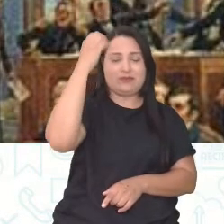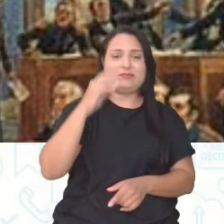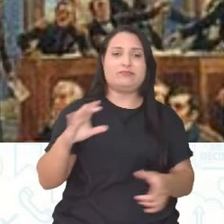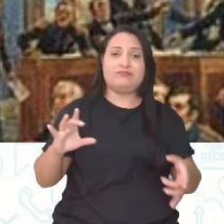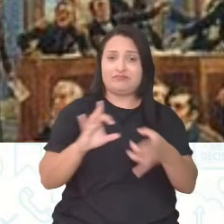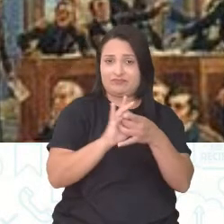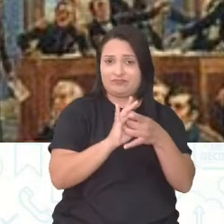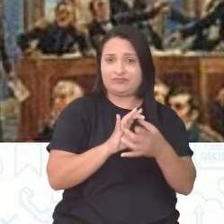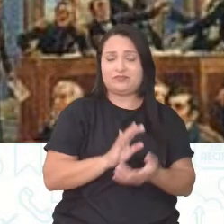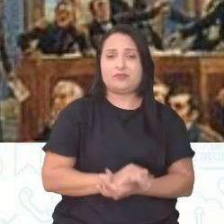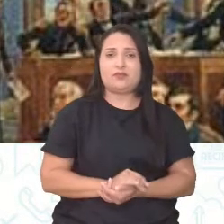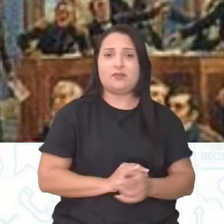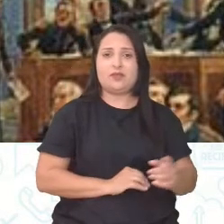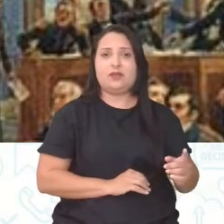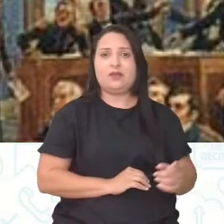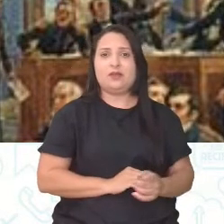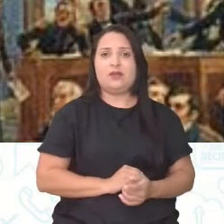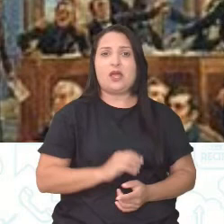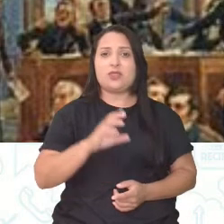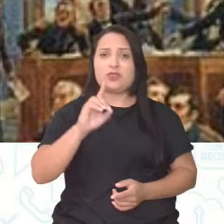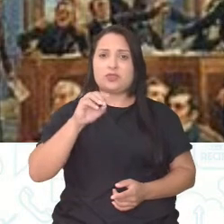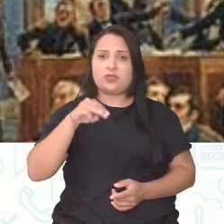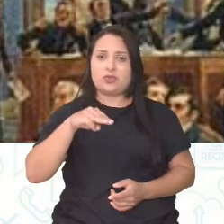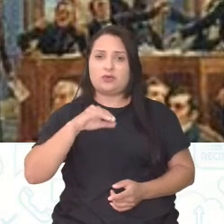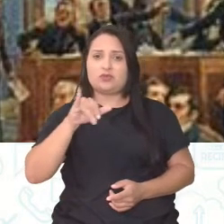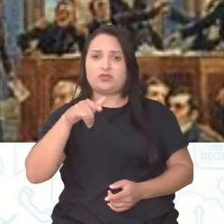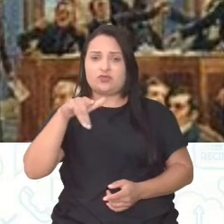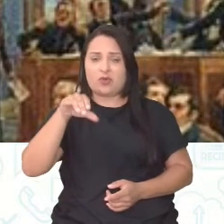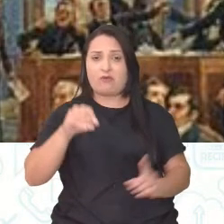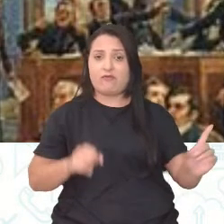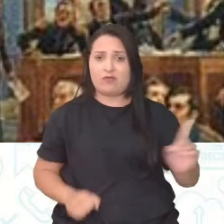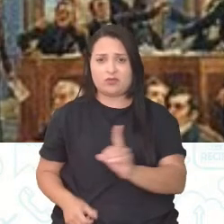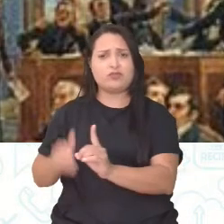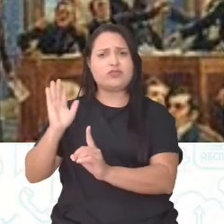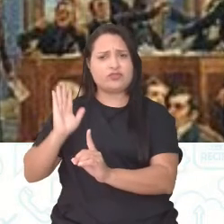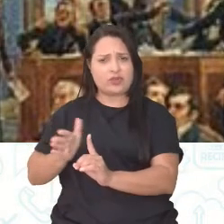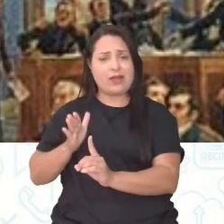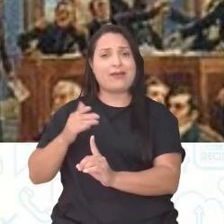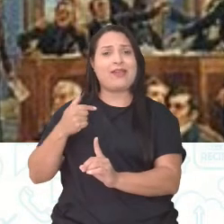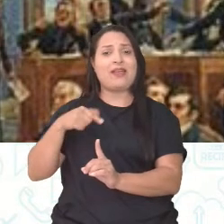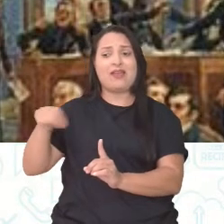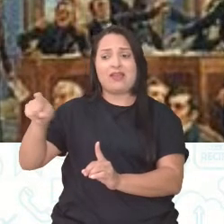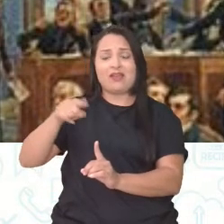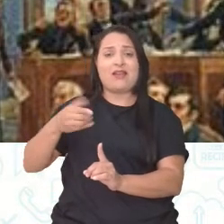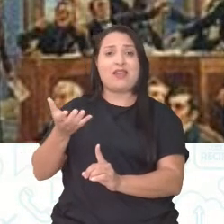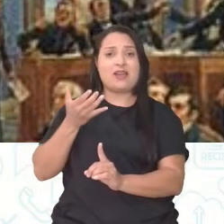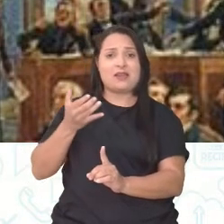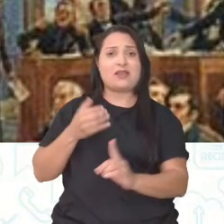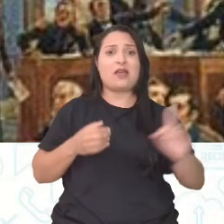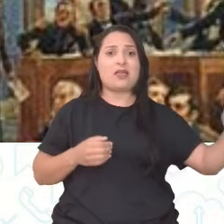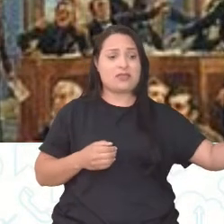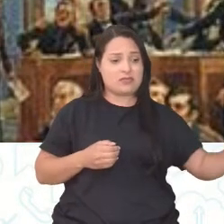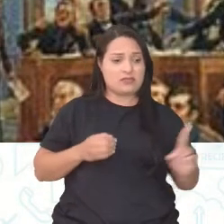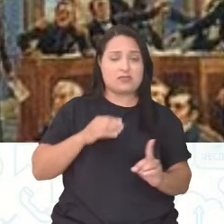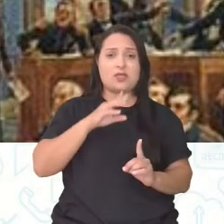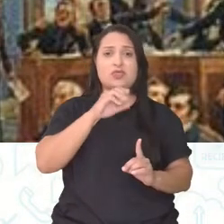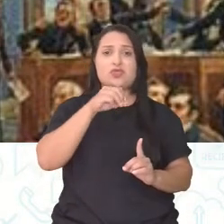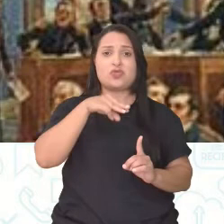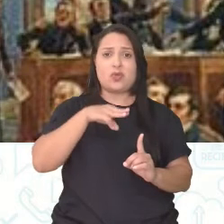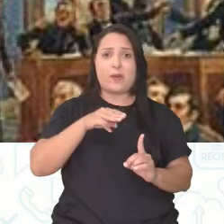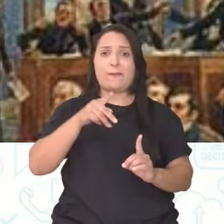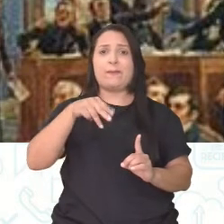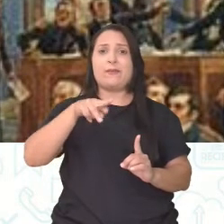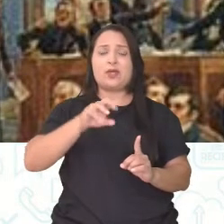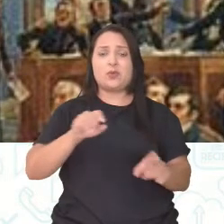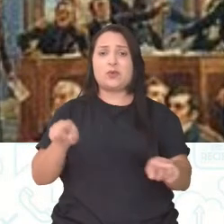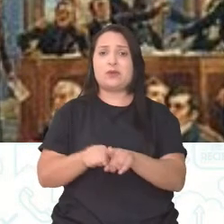Portugal, eles também exigiam que Dom Pedro voltasse. Mas as elites começaram a se mobilizar, as elites